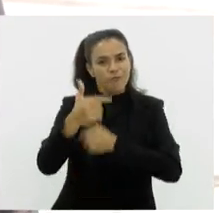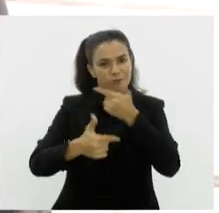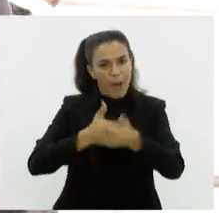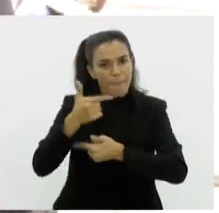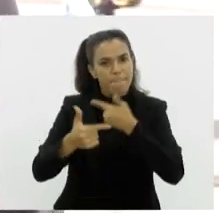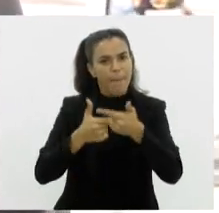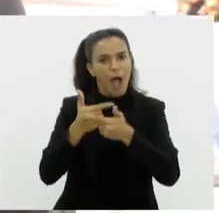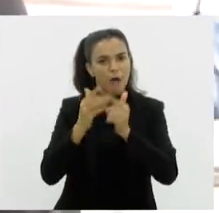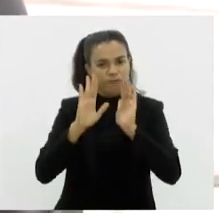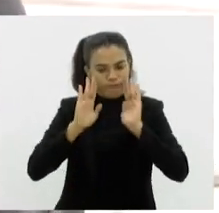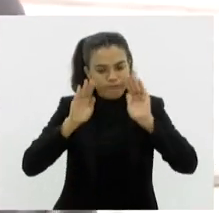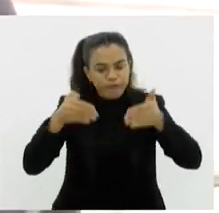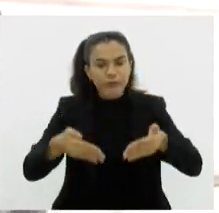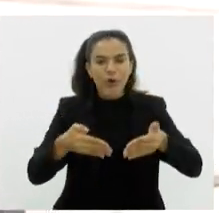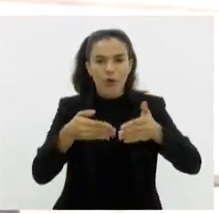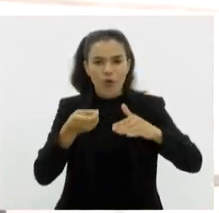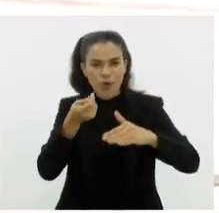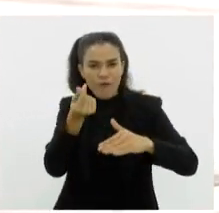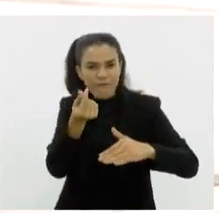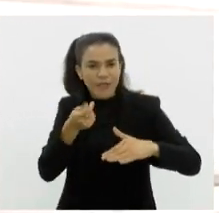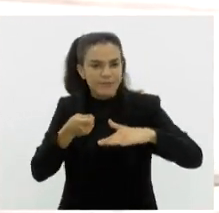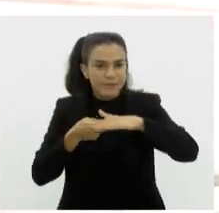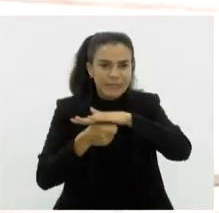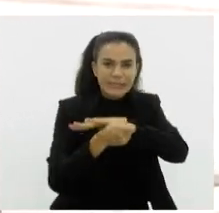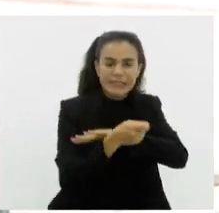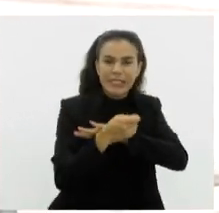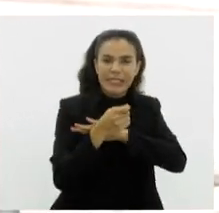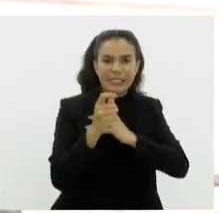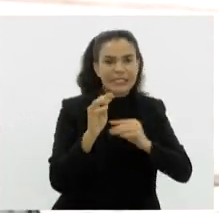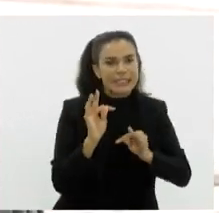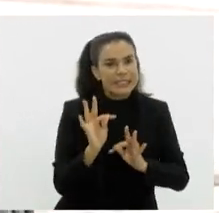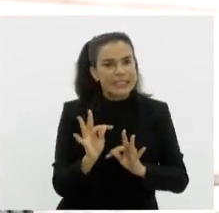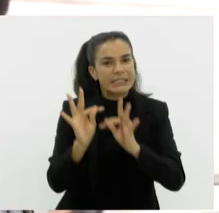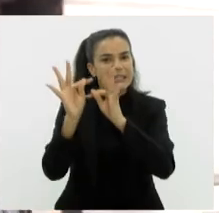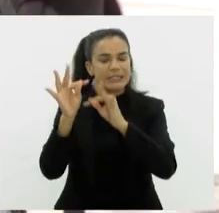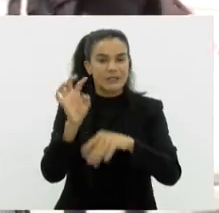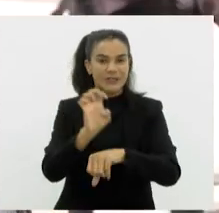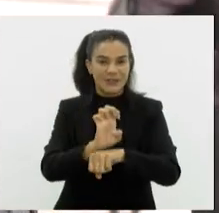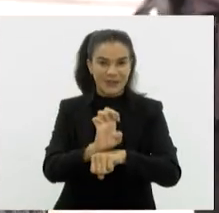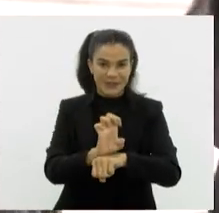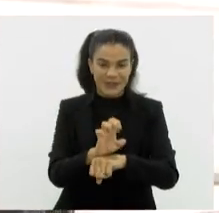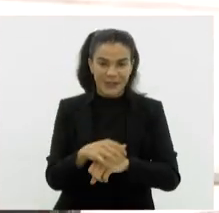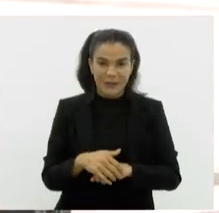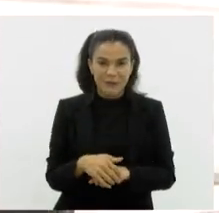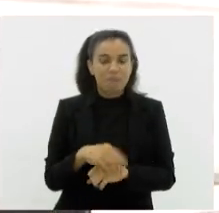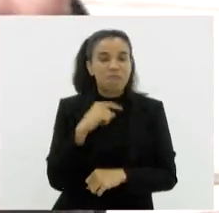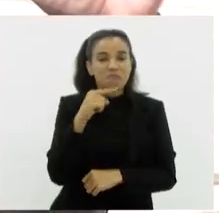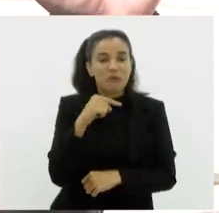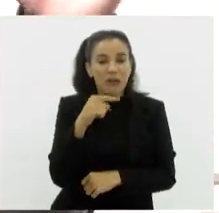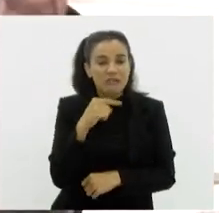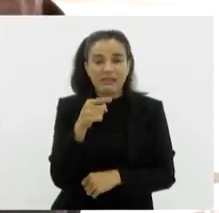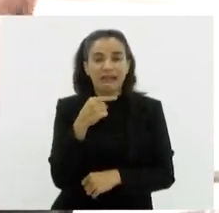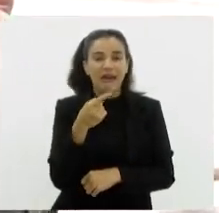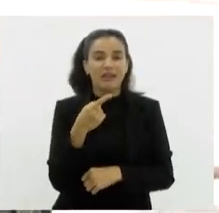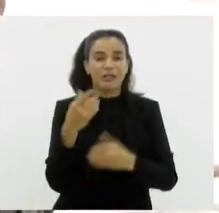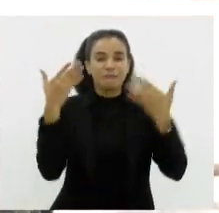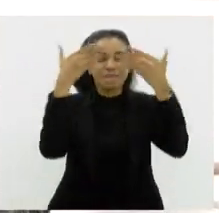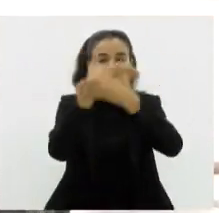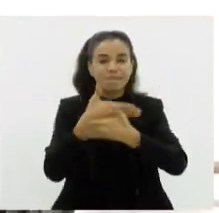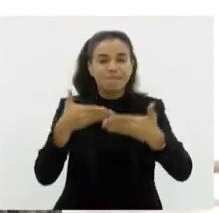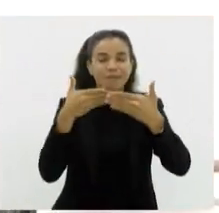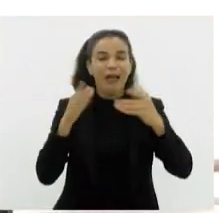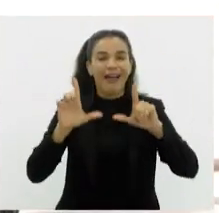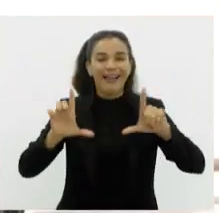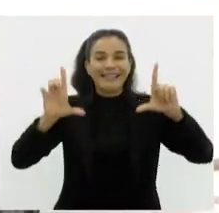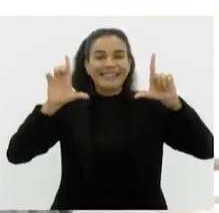Muito investimento foi feito na parte de infraestrutura e de tecnologia do Estado, porque é importante. Não adianta a gente ter aquela frente que fica para o cidadão.